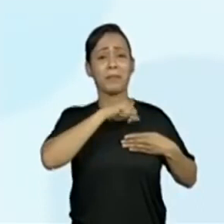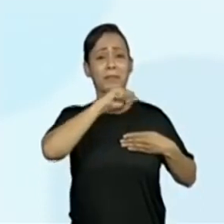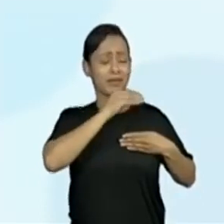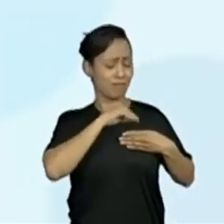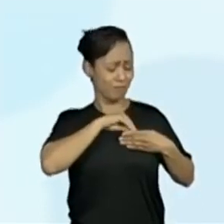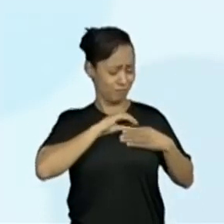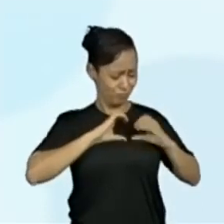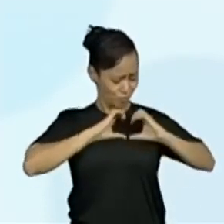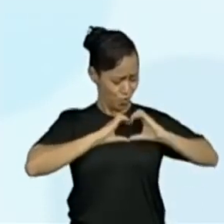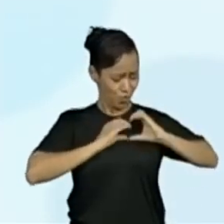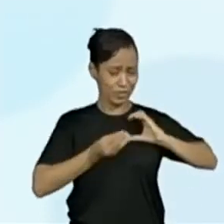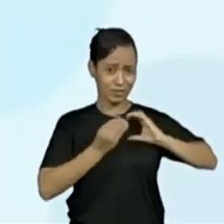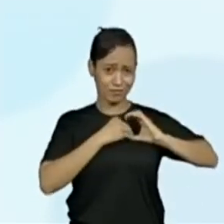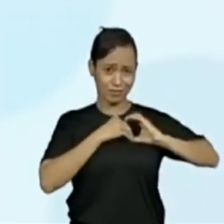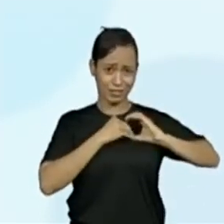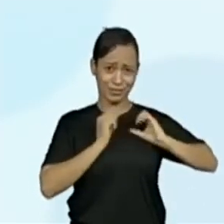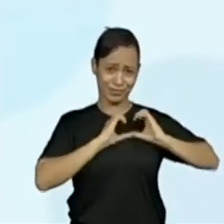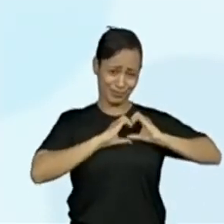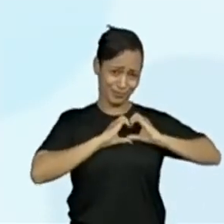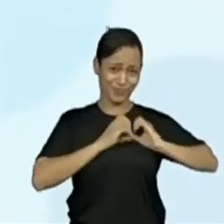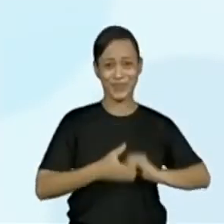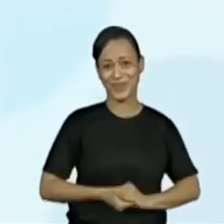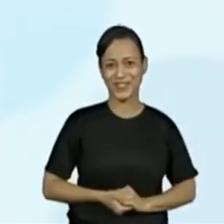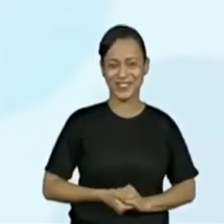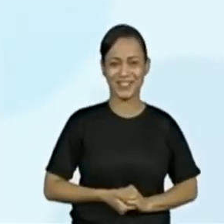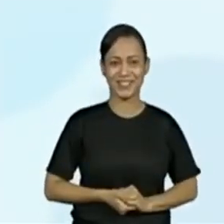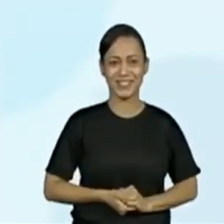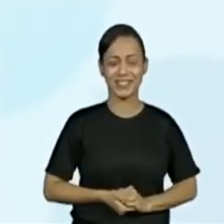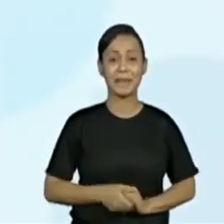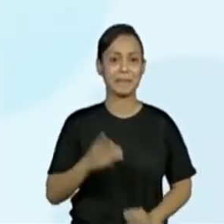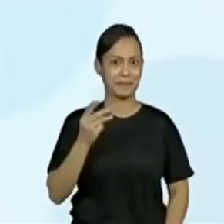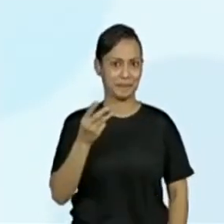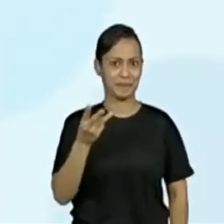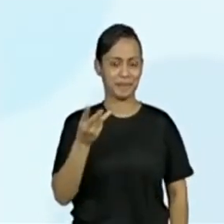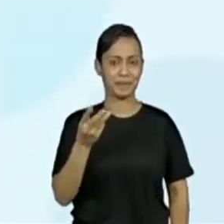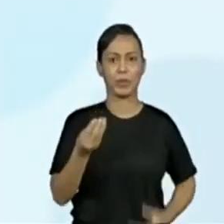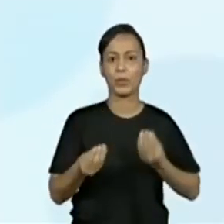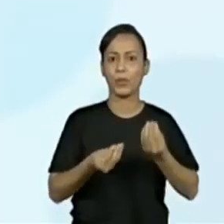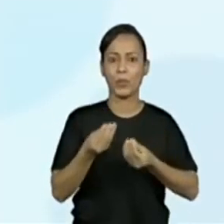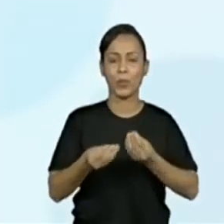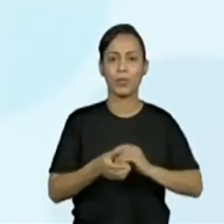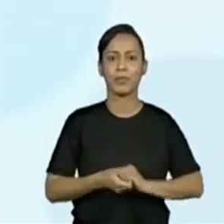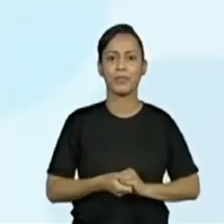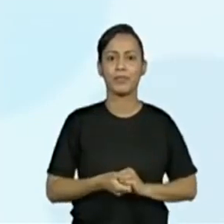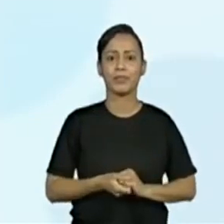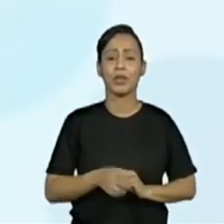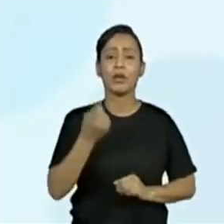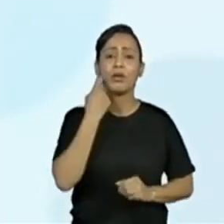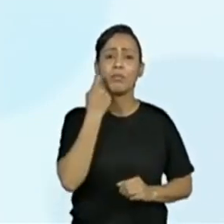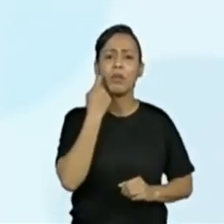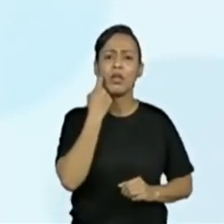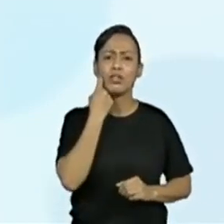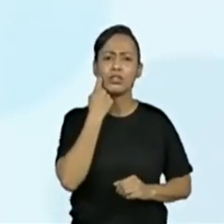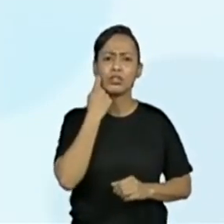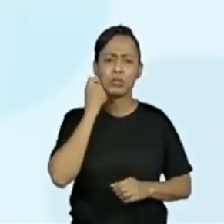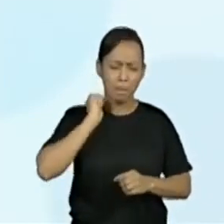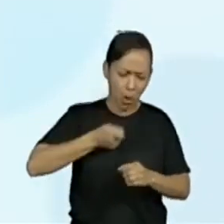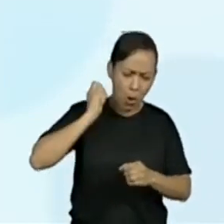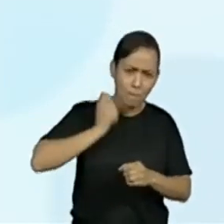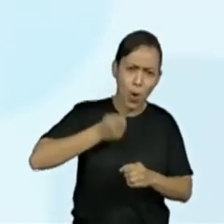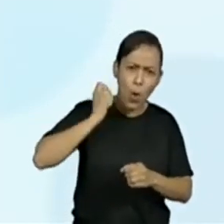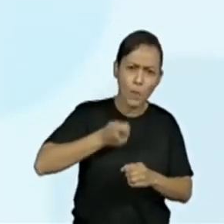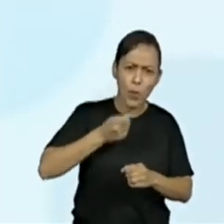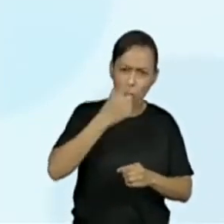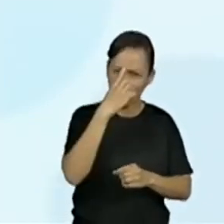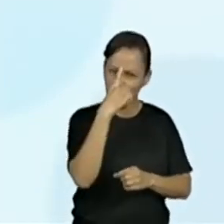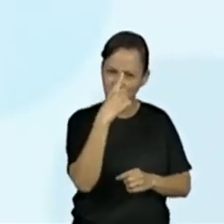vamos para a próxima? Eu vou numerar daqui a pouco. Olha só. Enquanto o peixe e martelo bate, toque, toque,